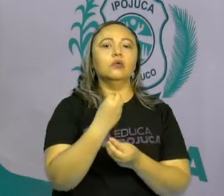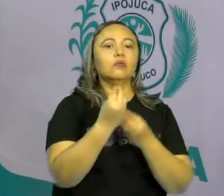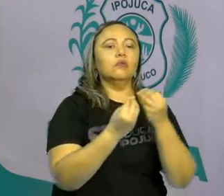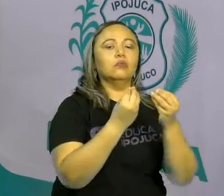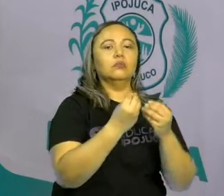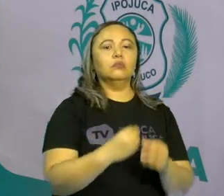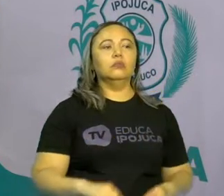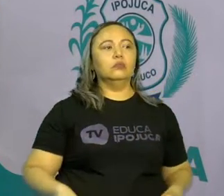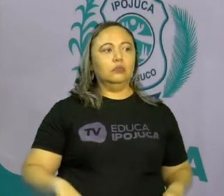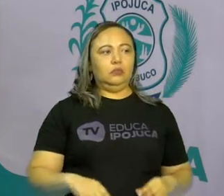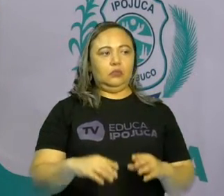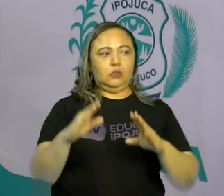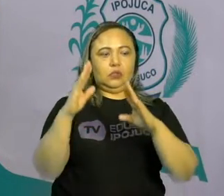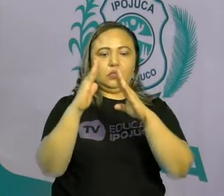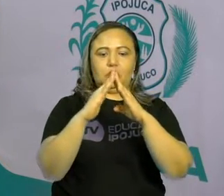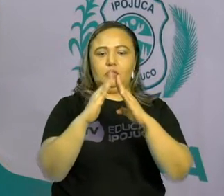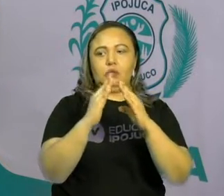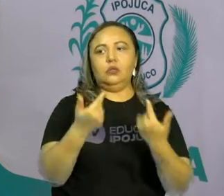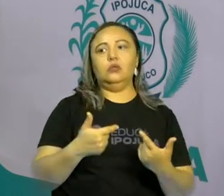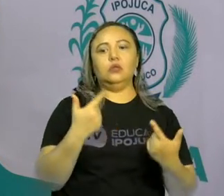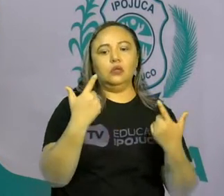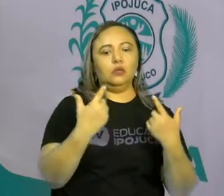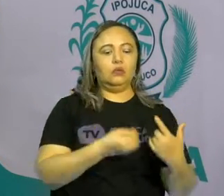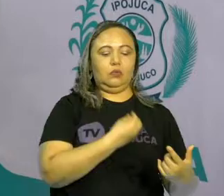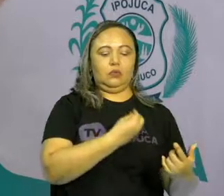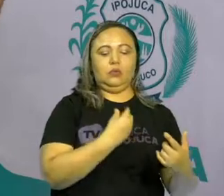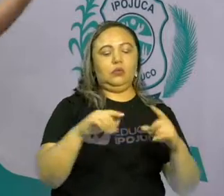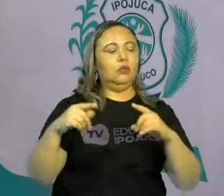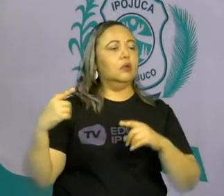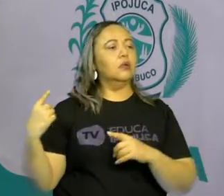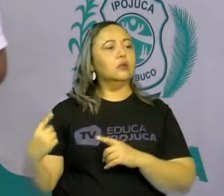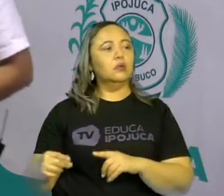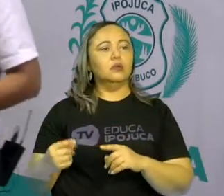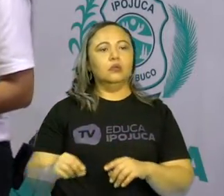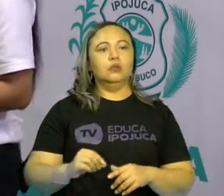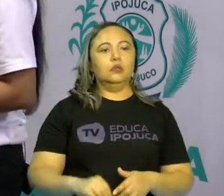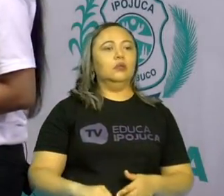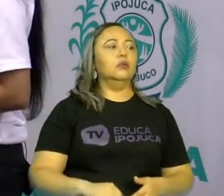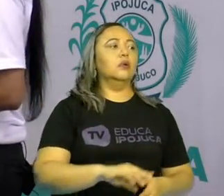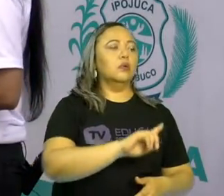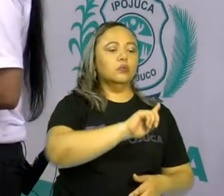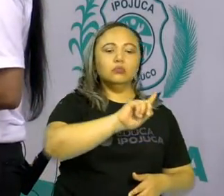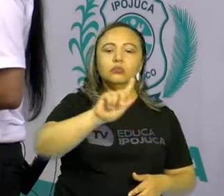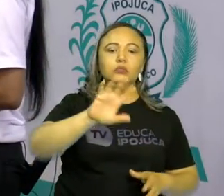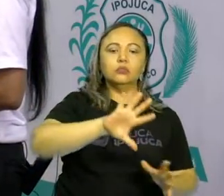lugar que eu moro, é muito importante. O nosso espaço geográfico, vamos ver?